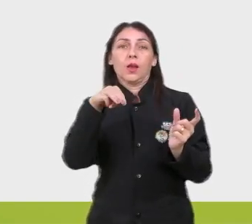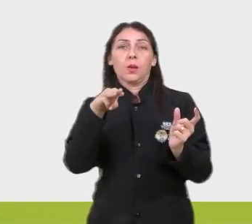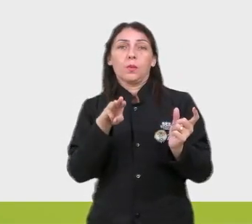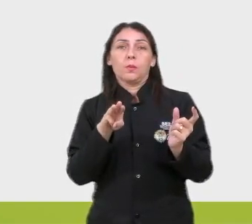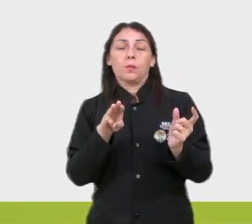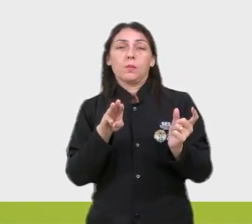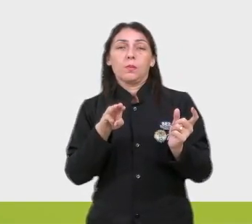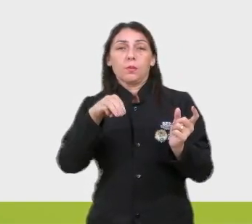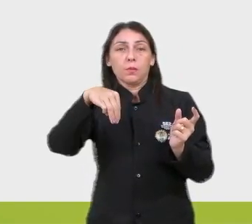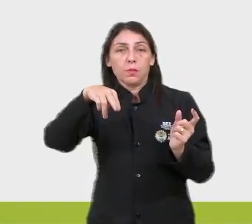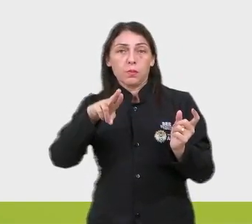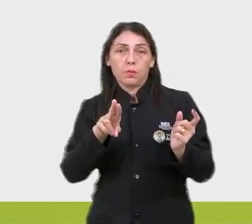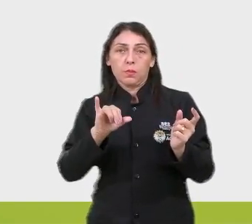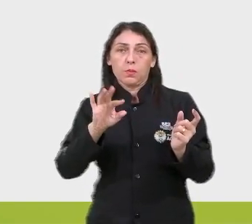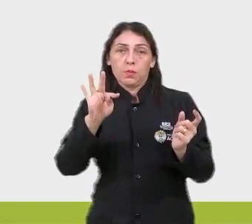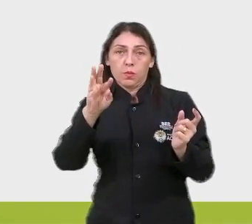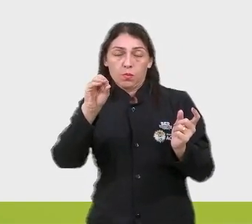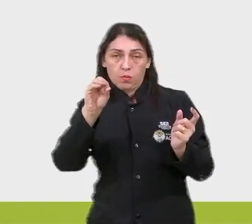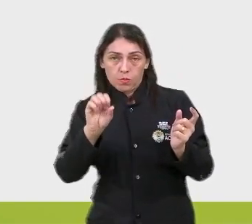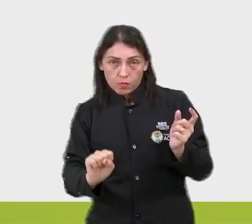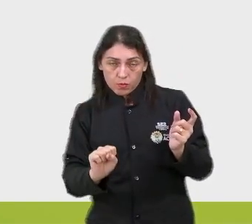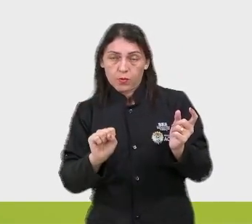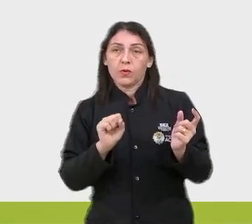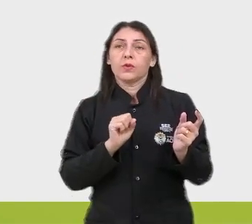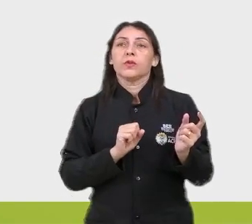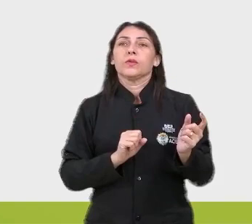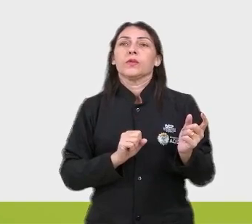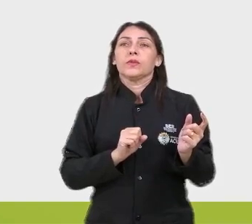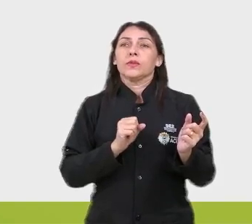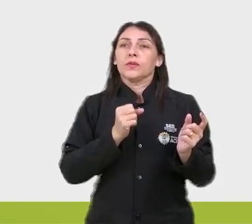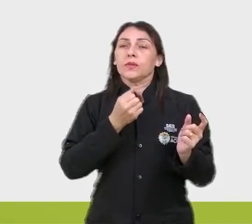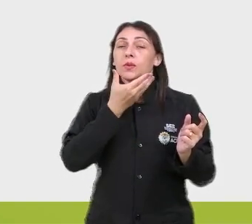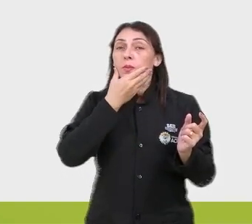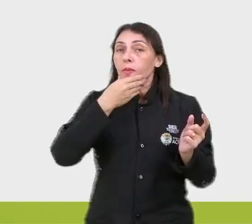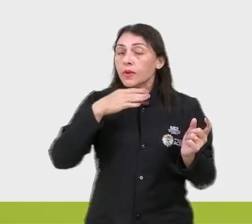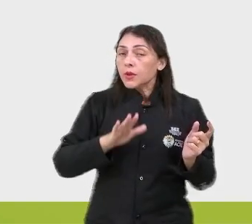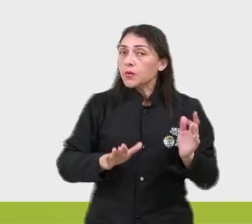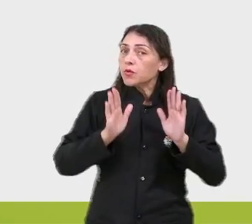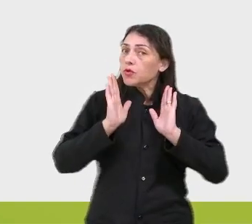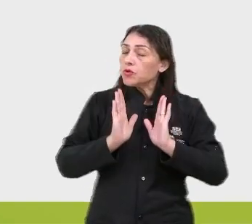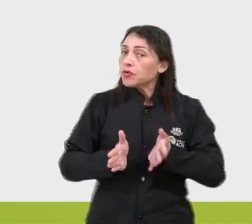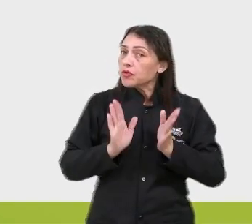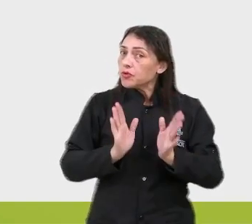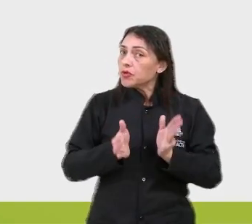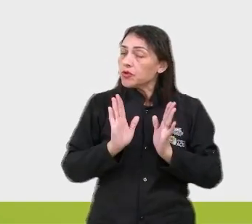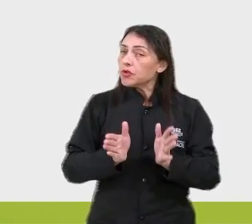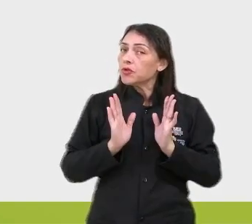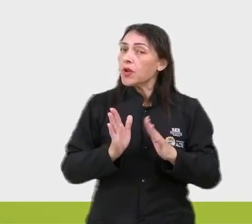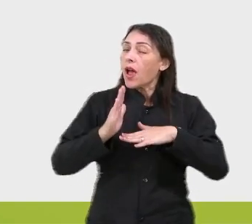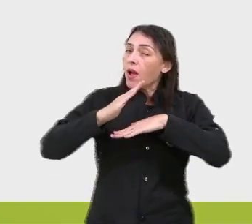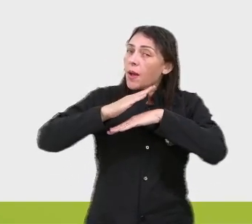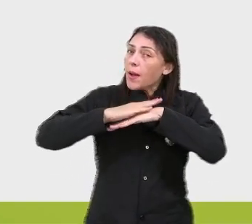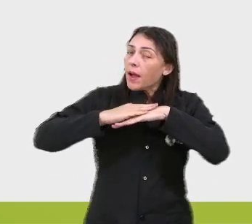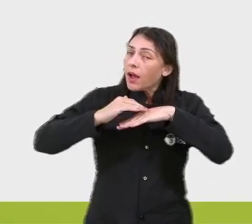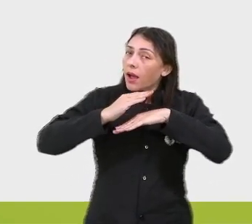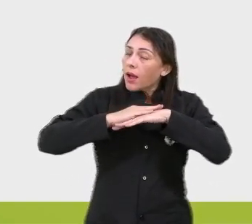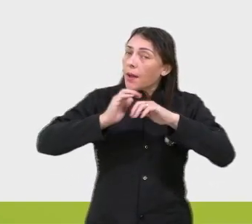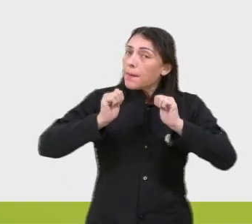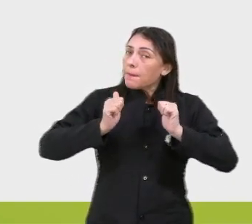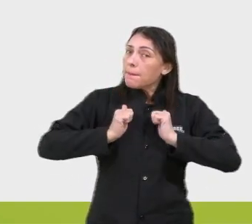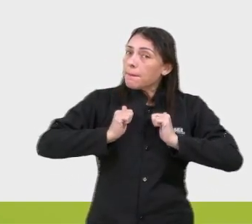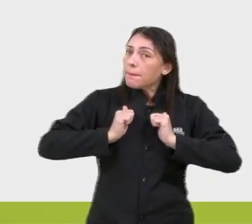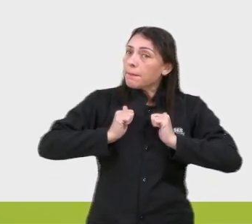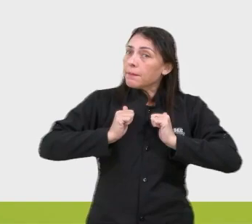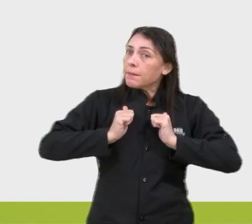é uma redação, né? Um trecho da redação. Muitos garotinhos já são bastante mansinho pelas as